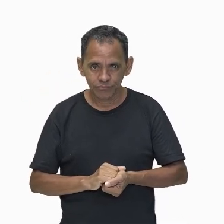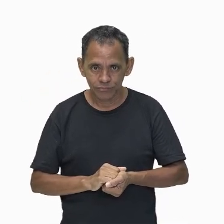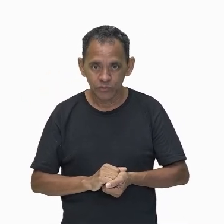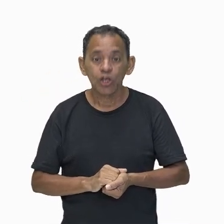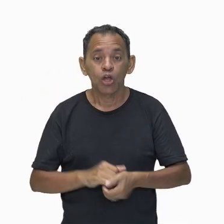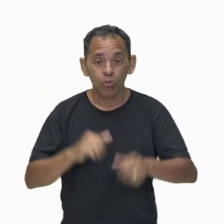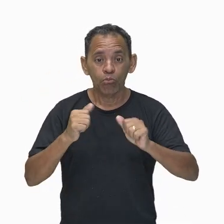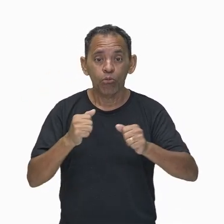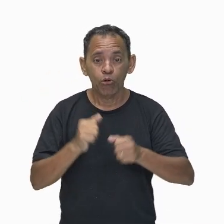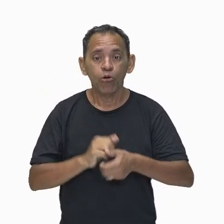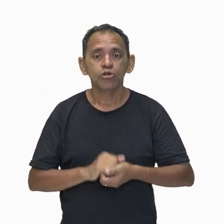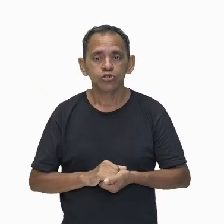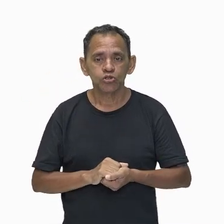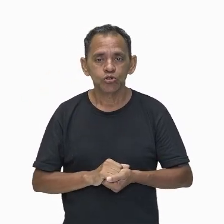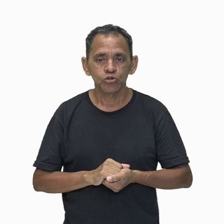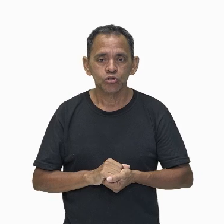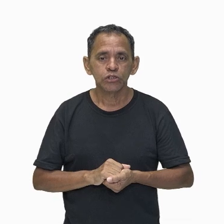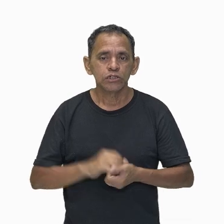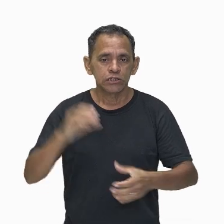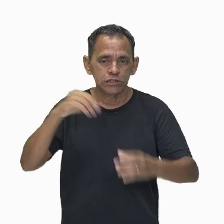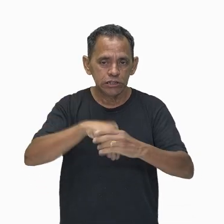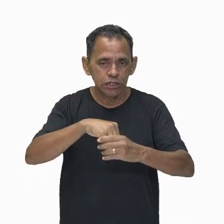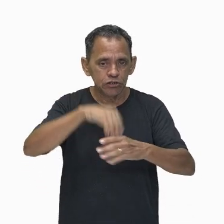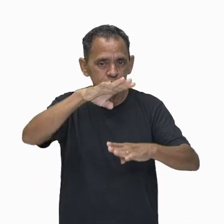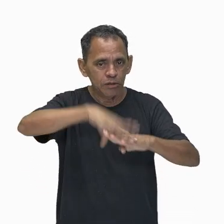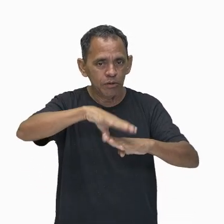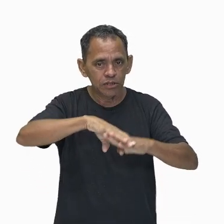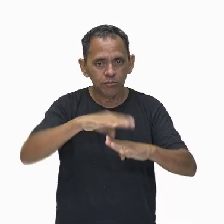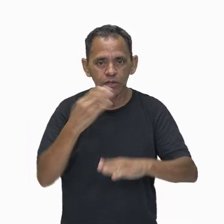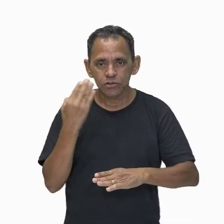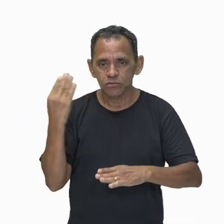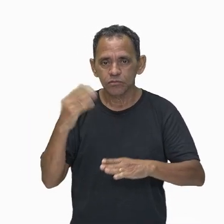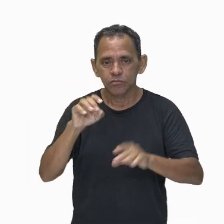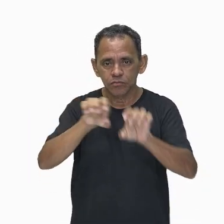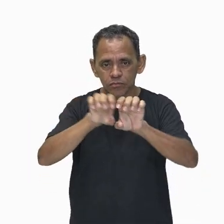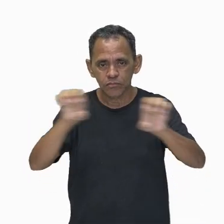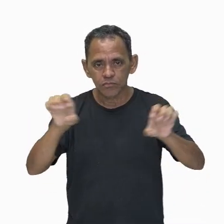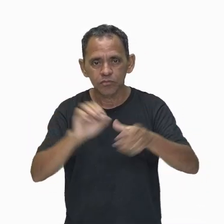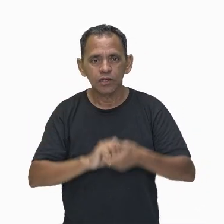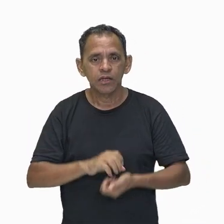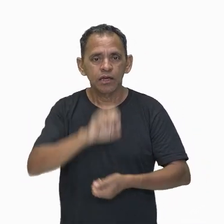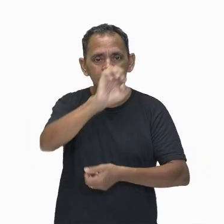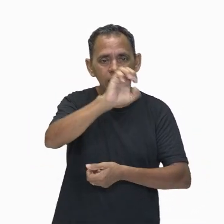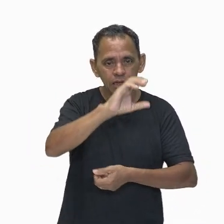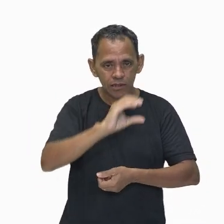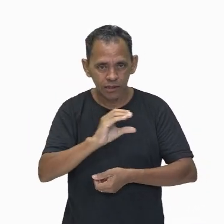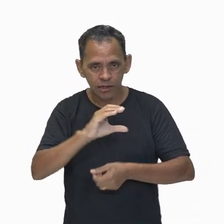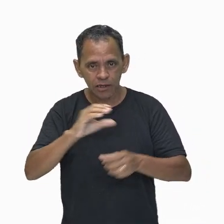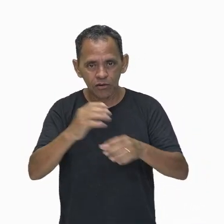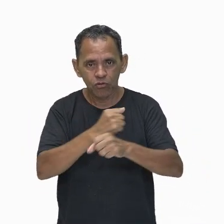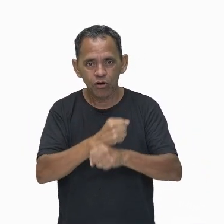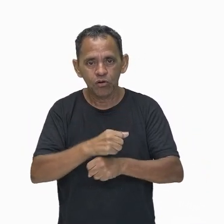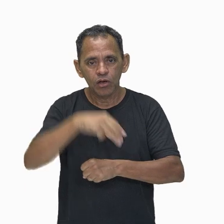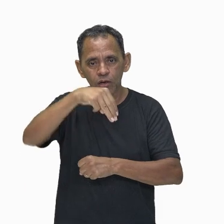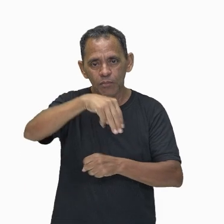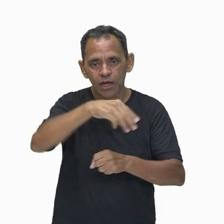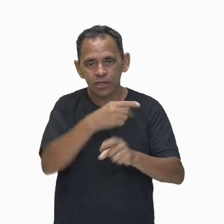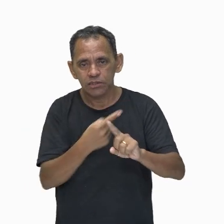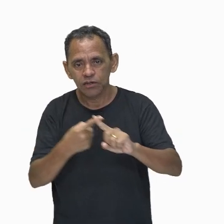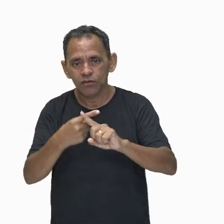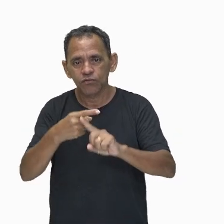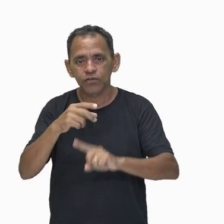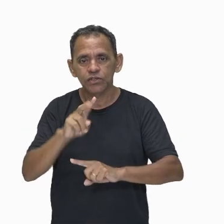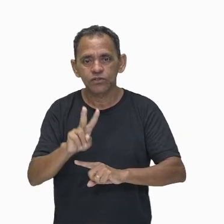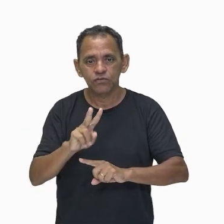calculada matematicamente através da seguinte equação. Energia cinética é igual a massa vezes velocidade ao